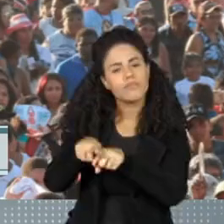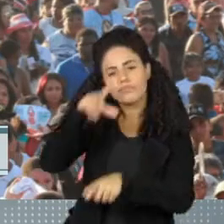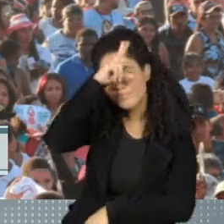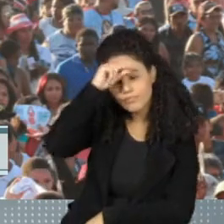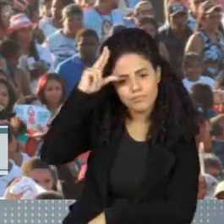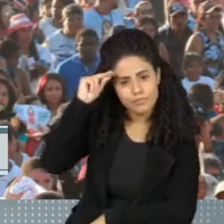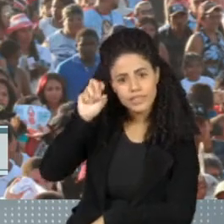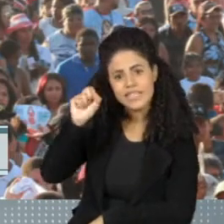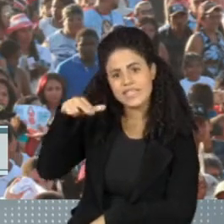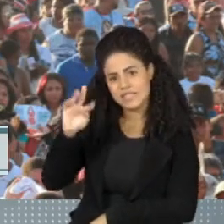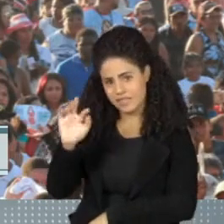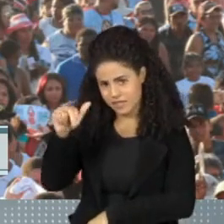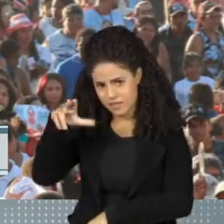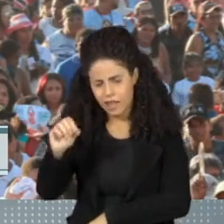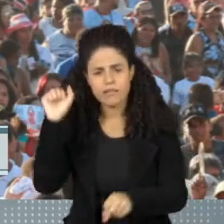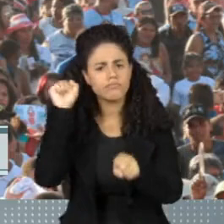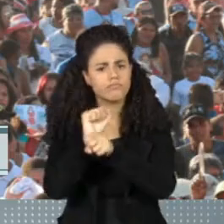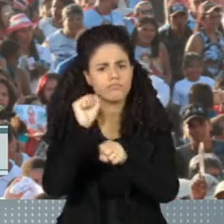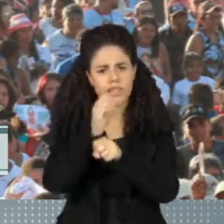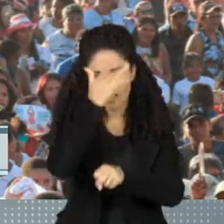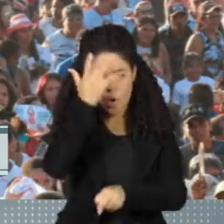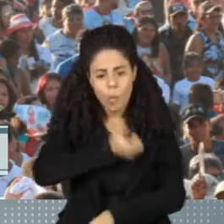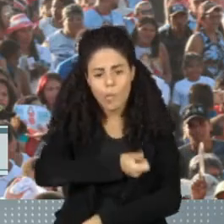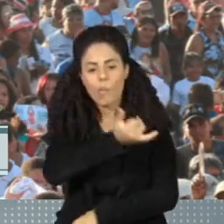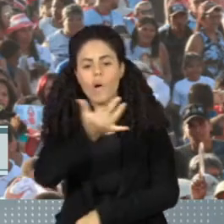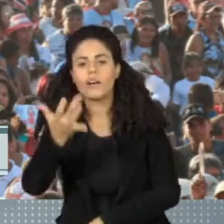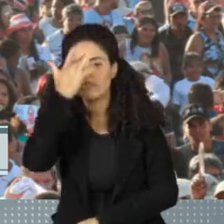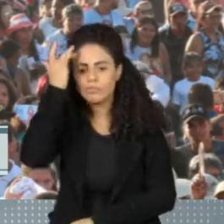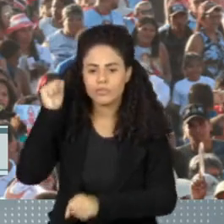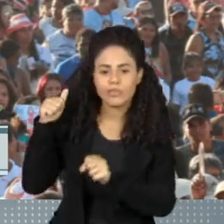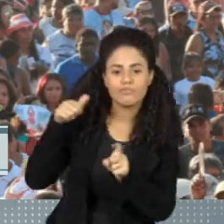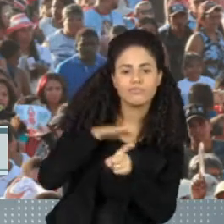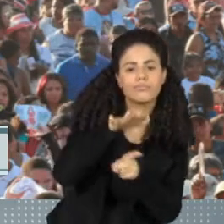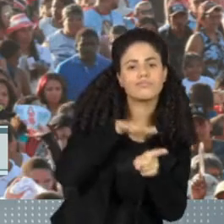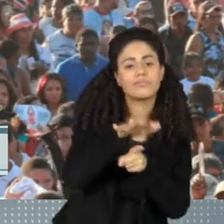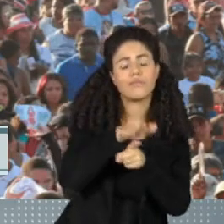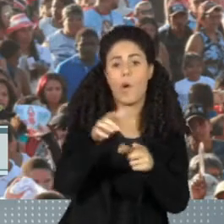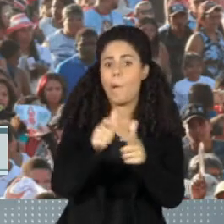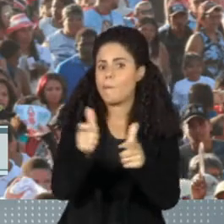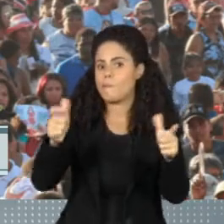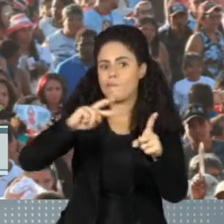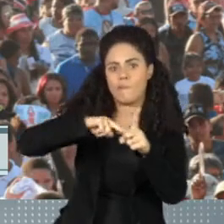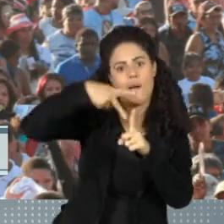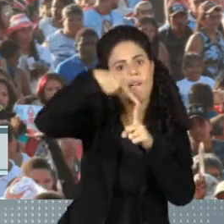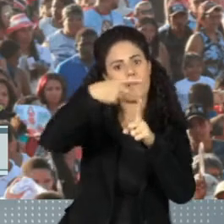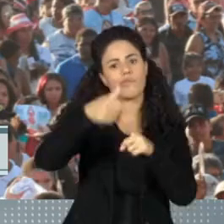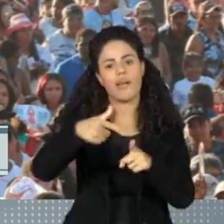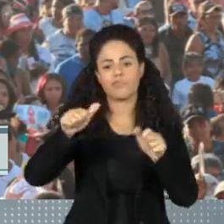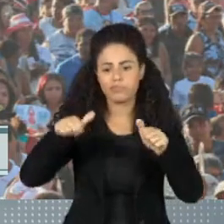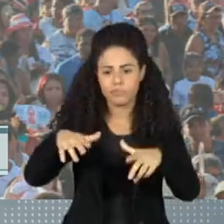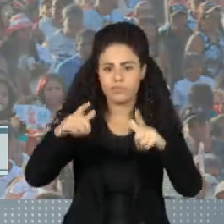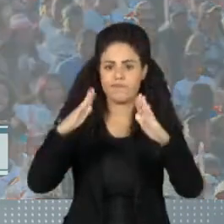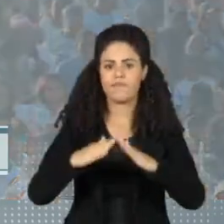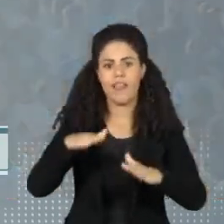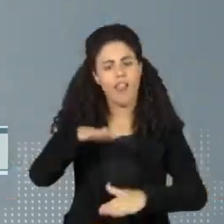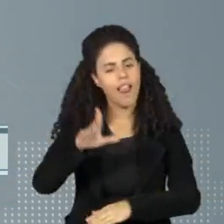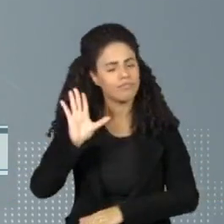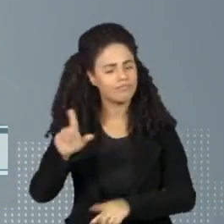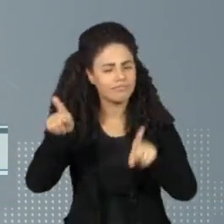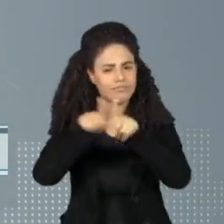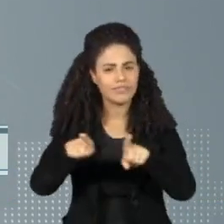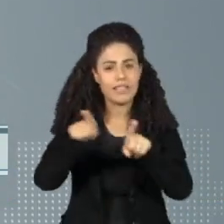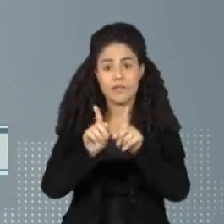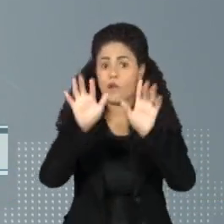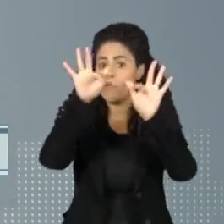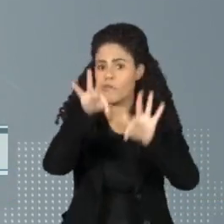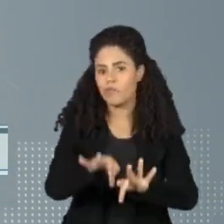Cariri espera um número de visitantes cinco vezes maior do que o da população local até o final do mês, quando serão